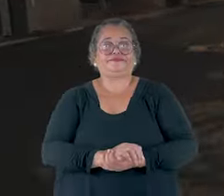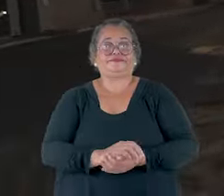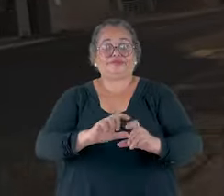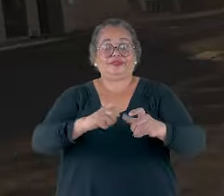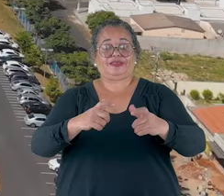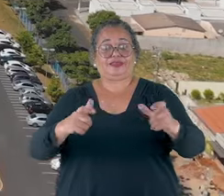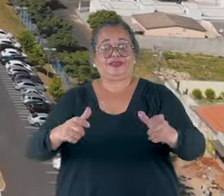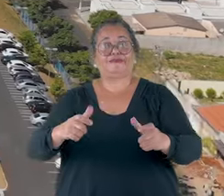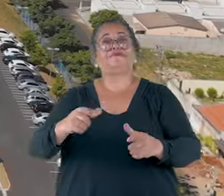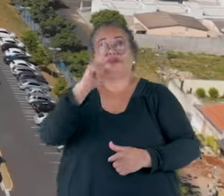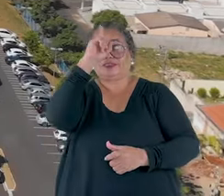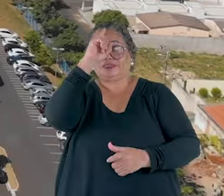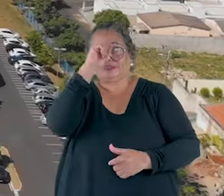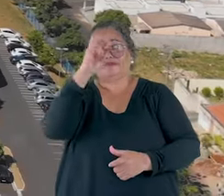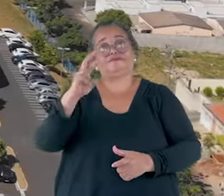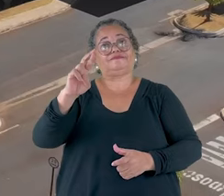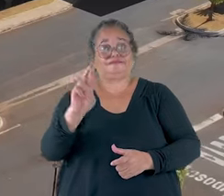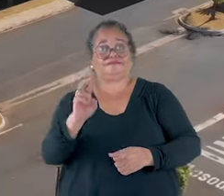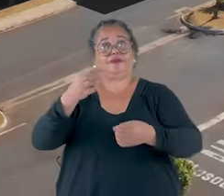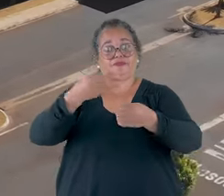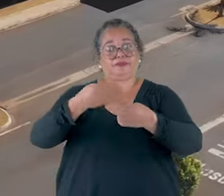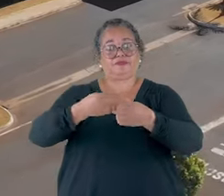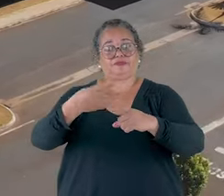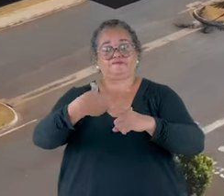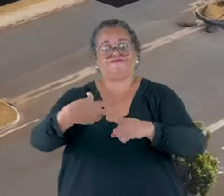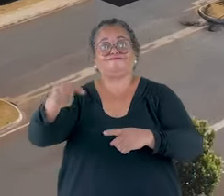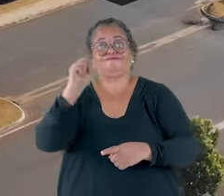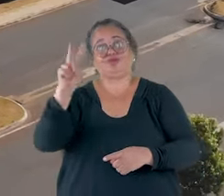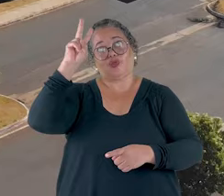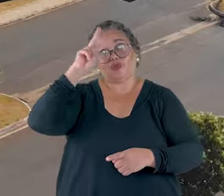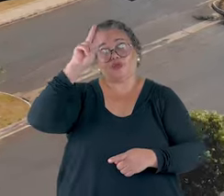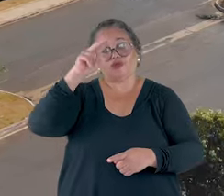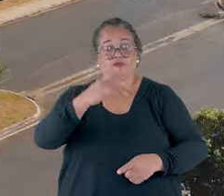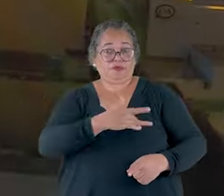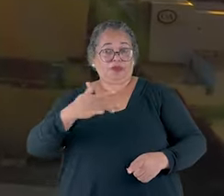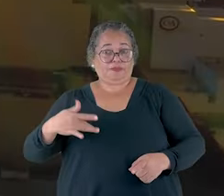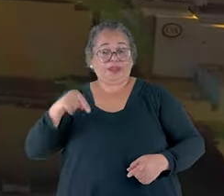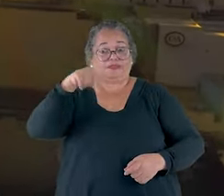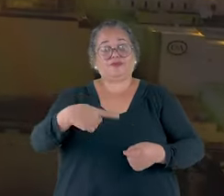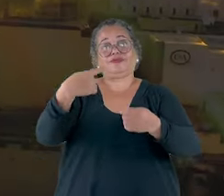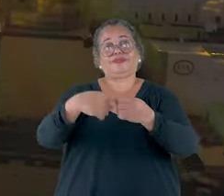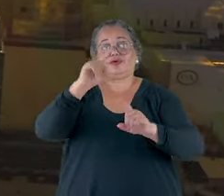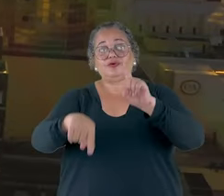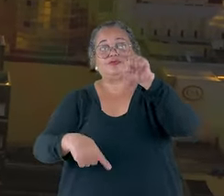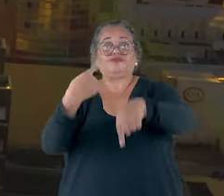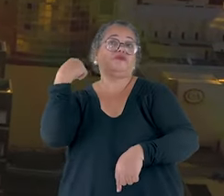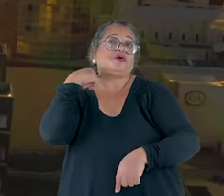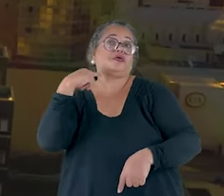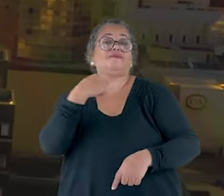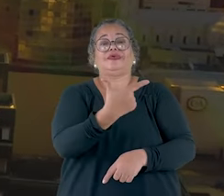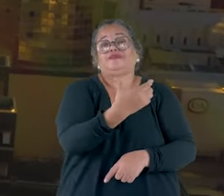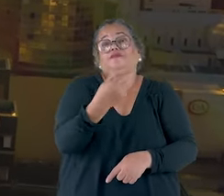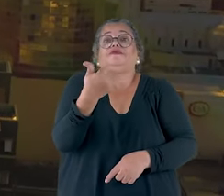Ampliação do Hospital e Maternidade Municipal. Mais uma conquista histórica para a nossa saúde na cidade que mais cresceu em Minas